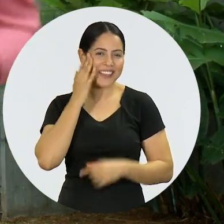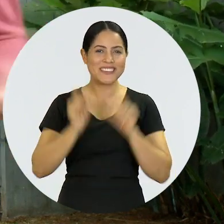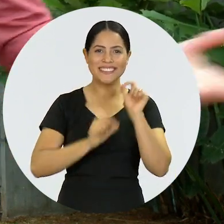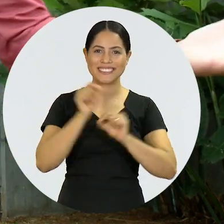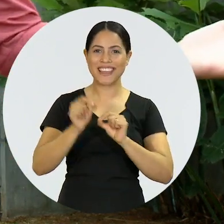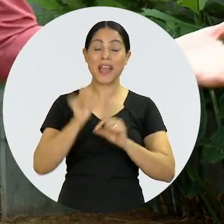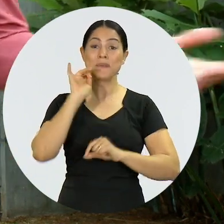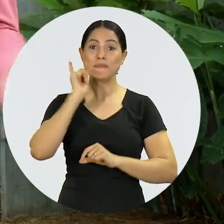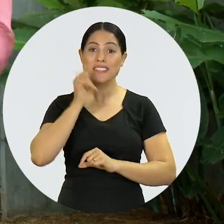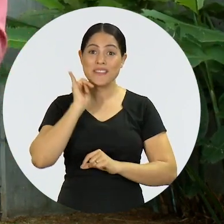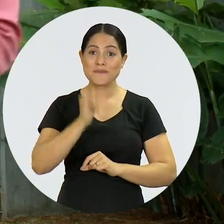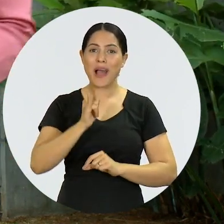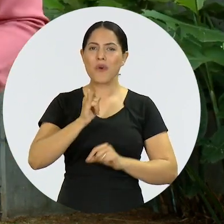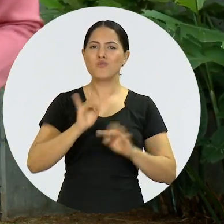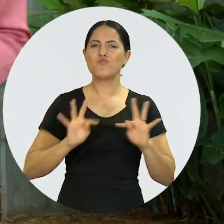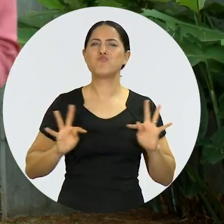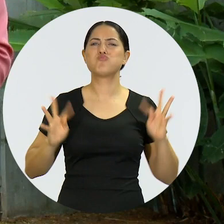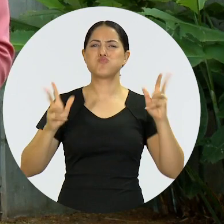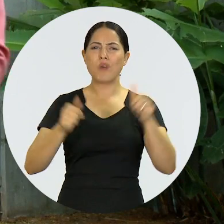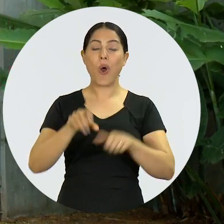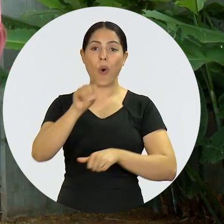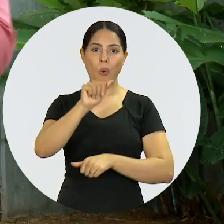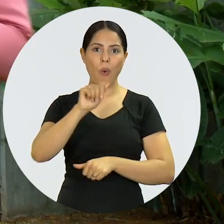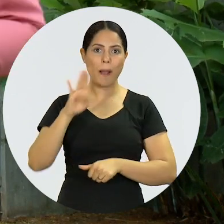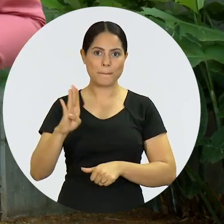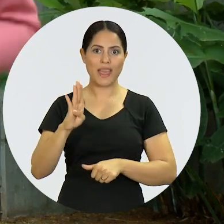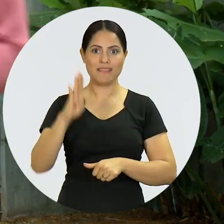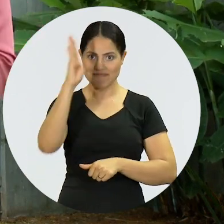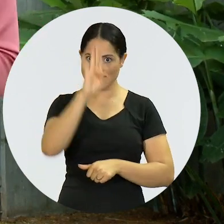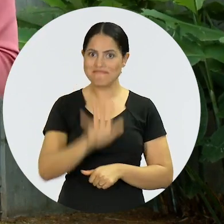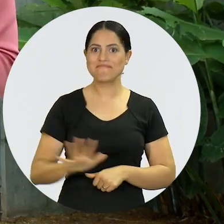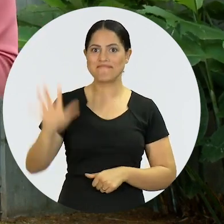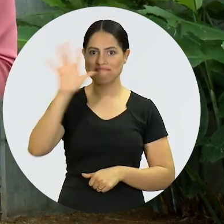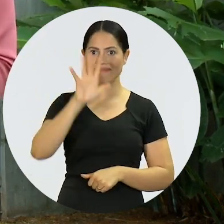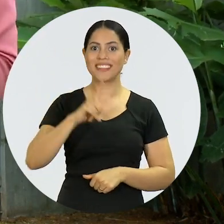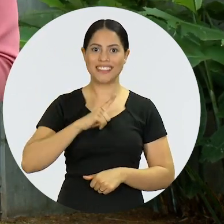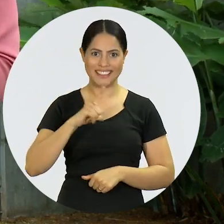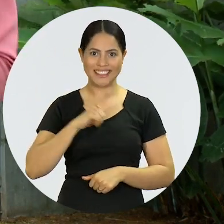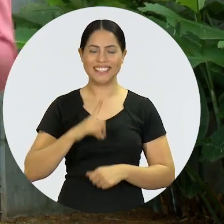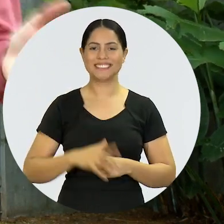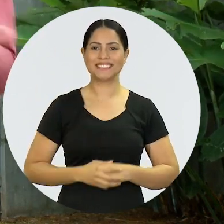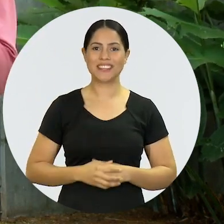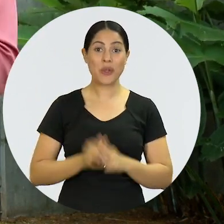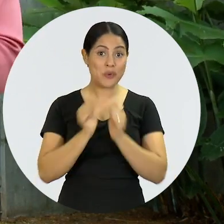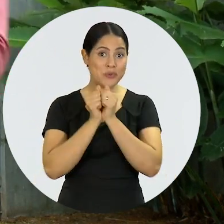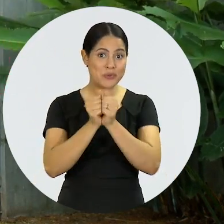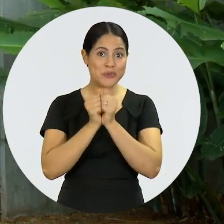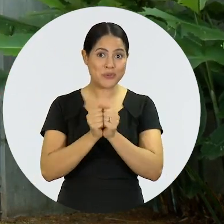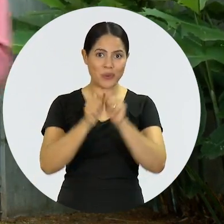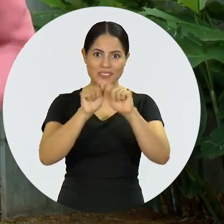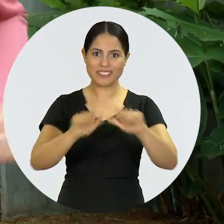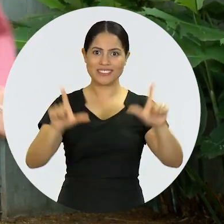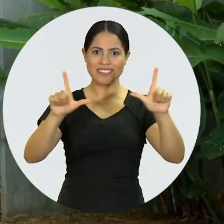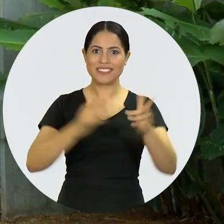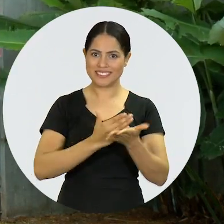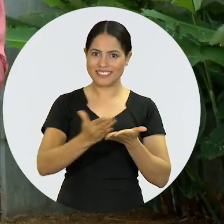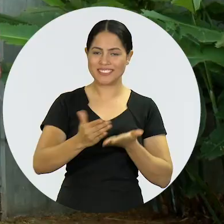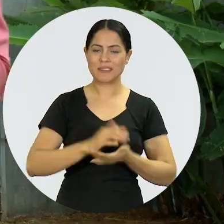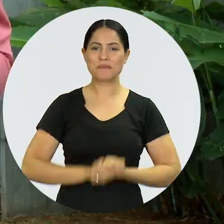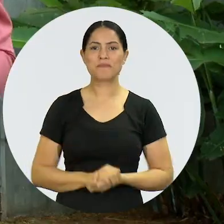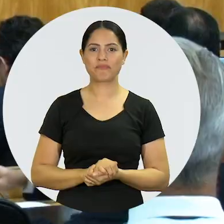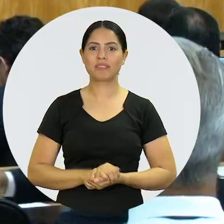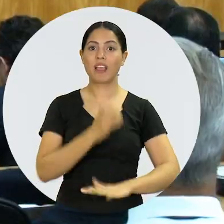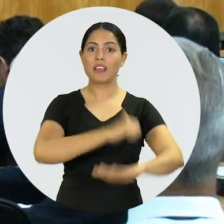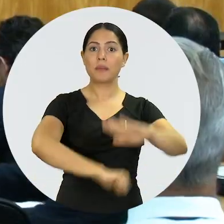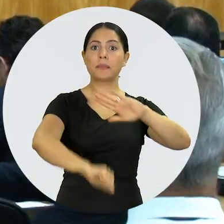você já sabe, confere as principais informações da Ordem dos Advogados do Brasil. Fica com a gente porque o programa já está